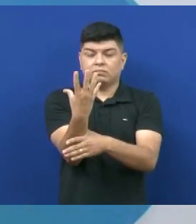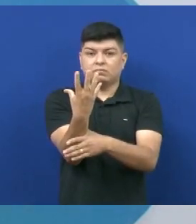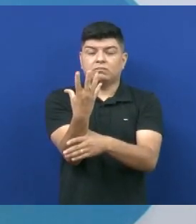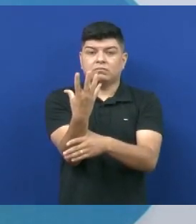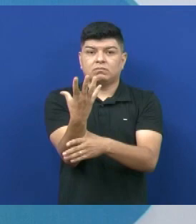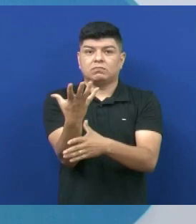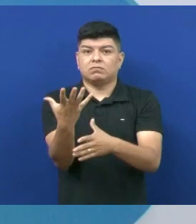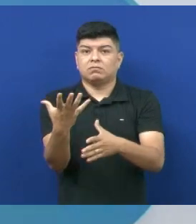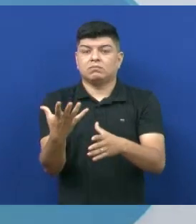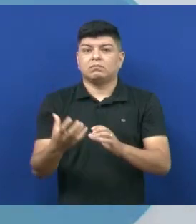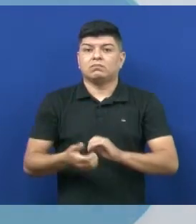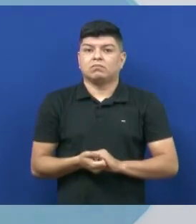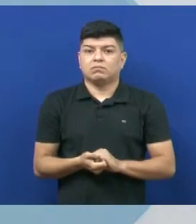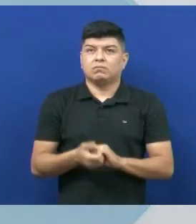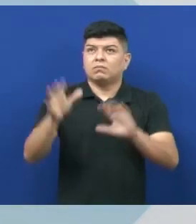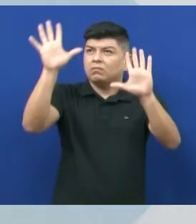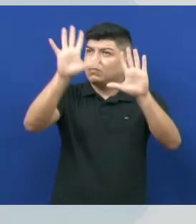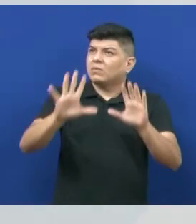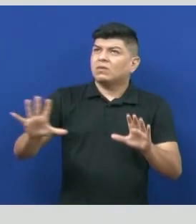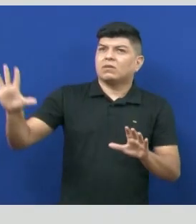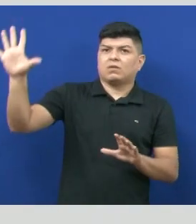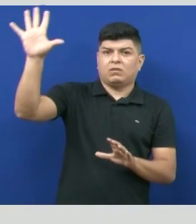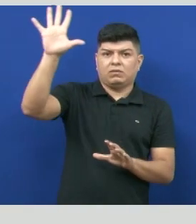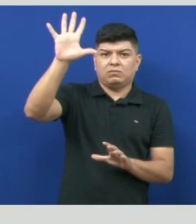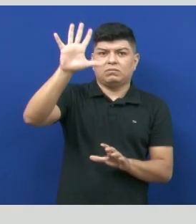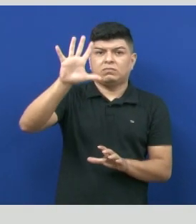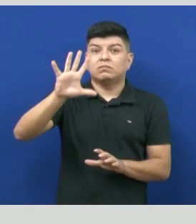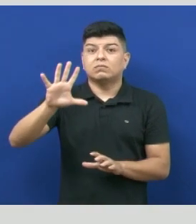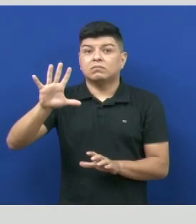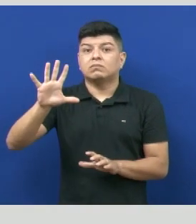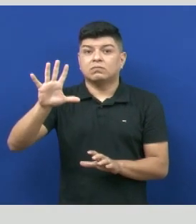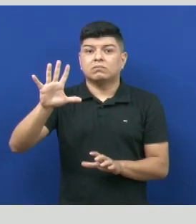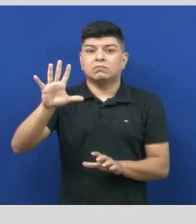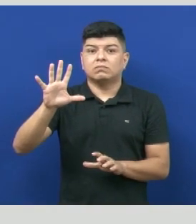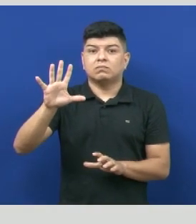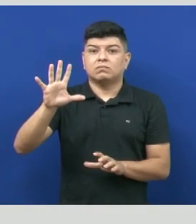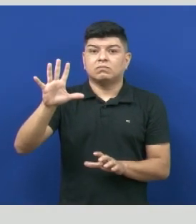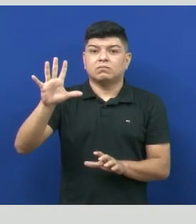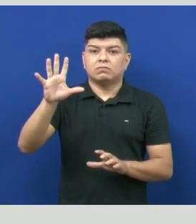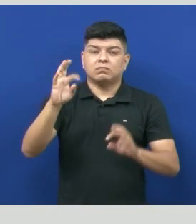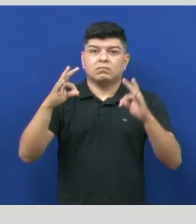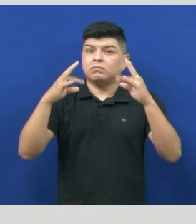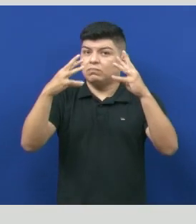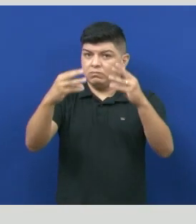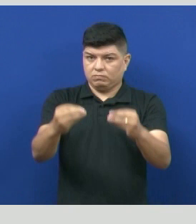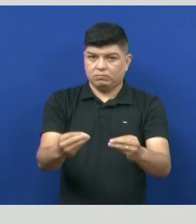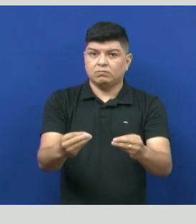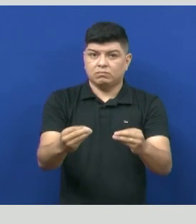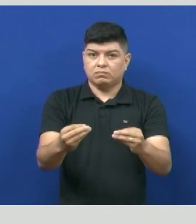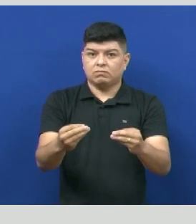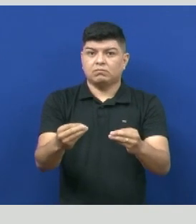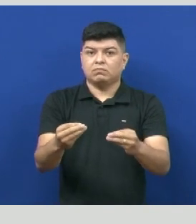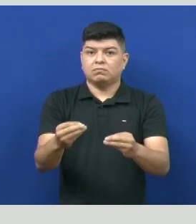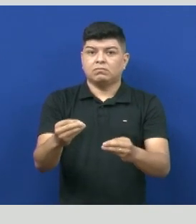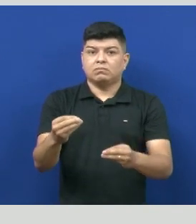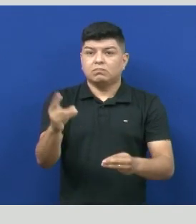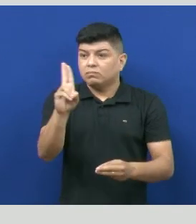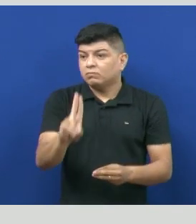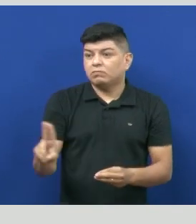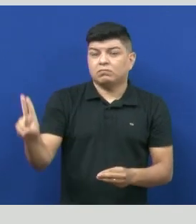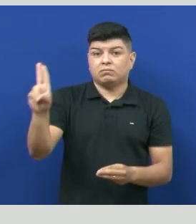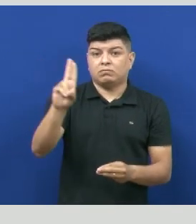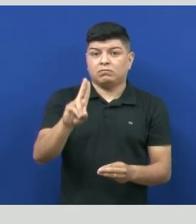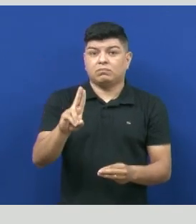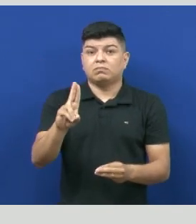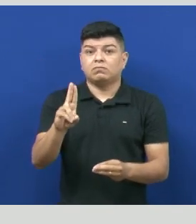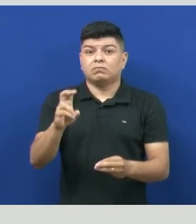estavam no espaço, no cosmos. E essa matéria, esses elementos químicos, eles serviram como matéria